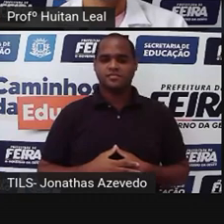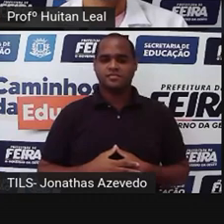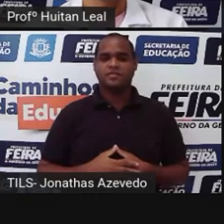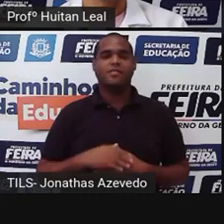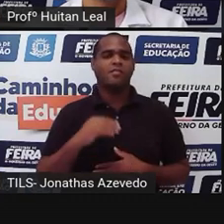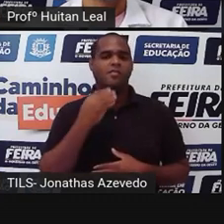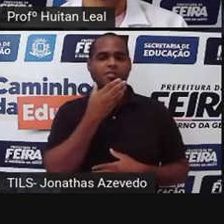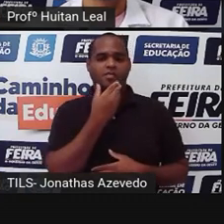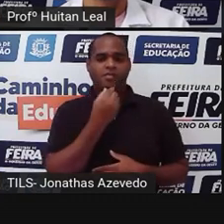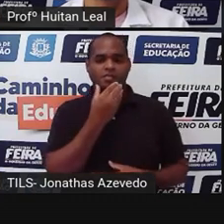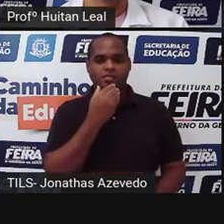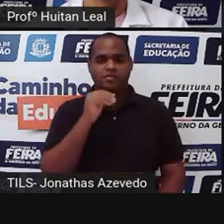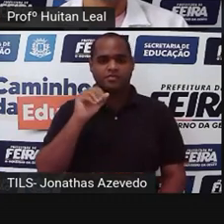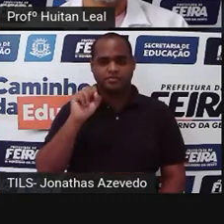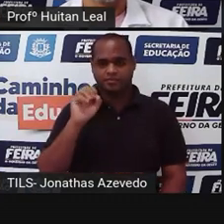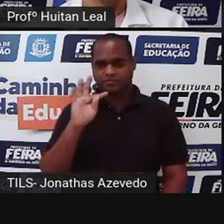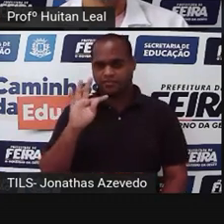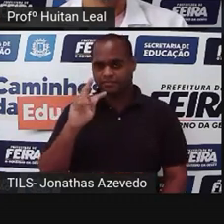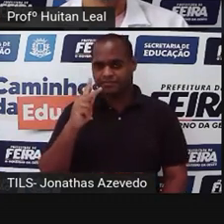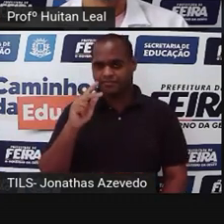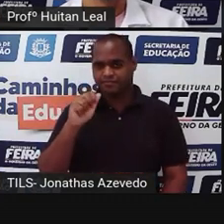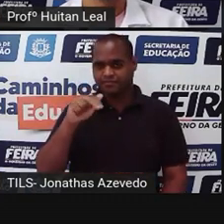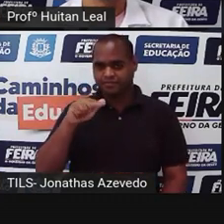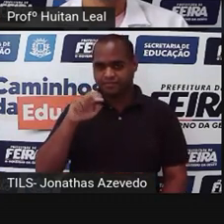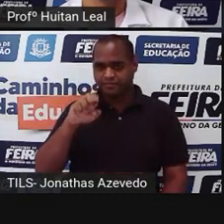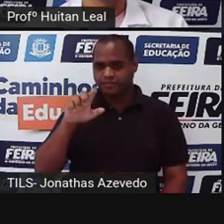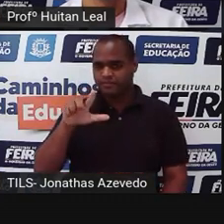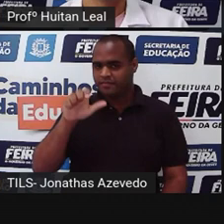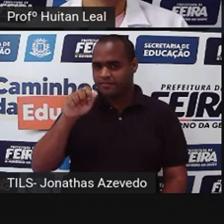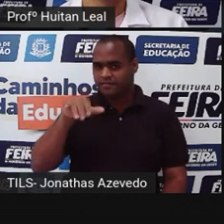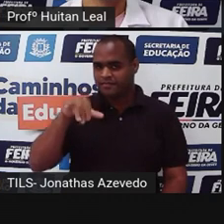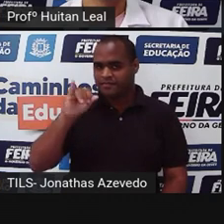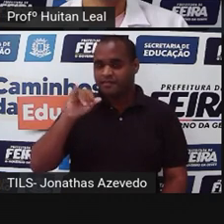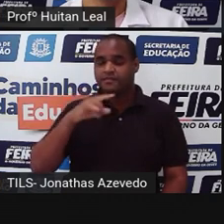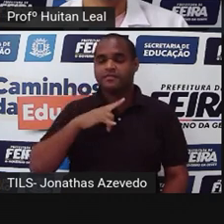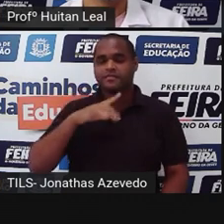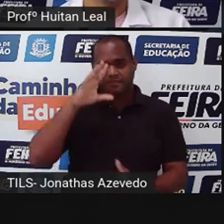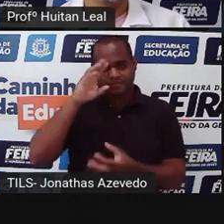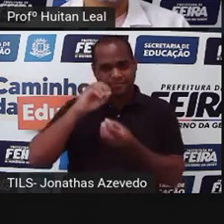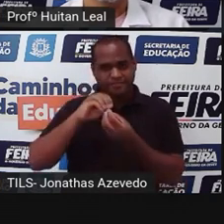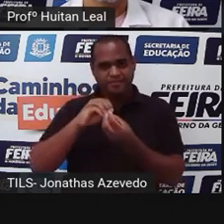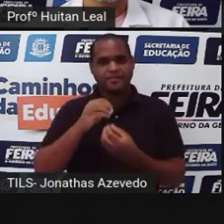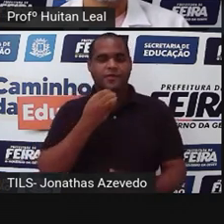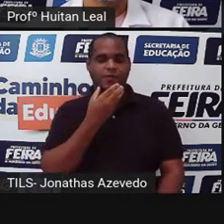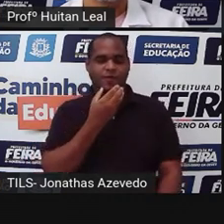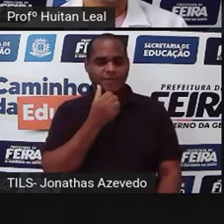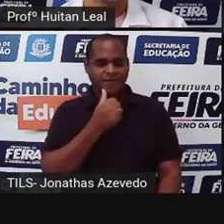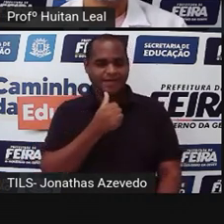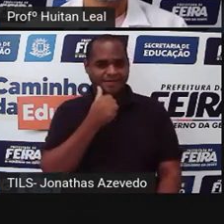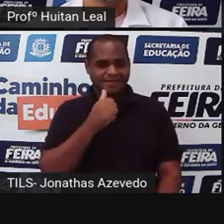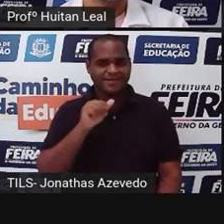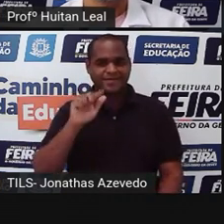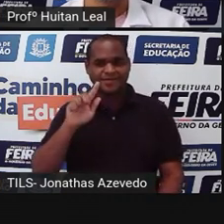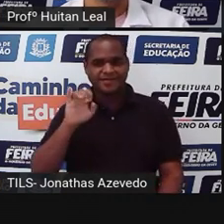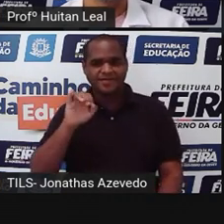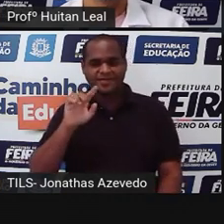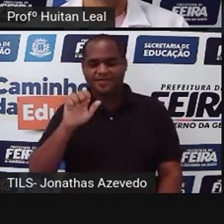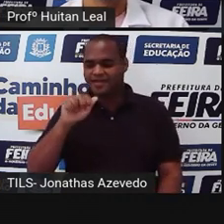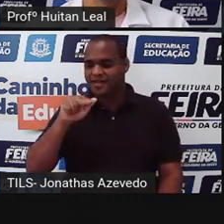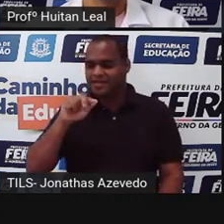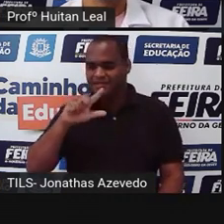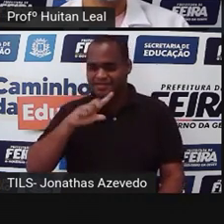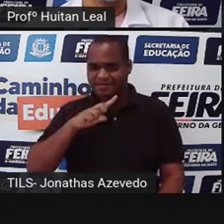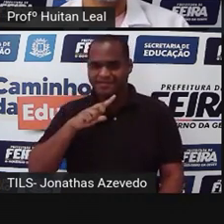Stephanie Lai, ou Lai, que é ilustrado por Juliane Burdon. Não é? É um